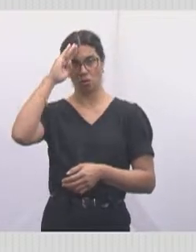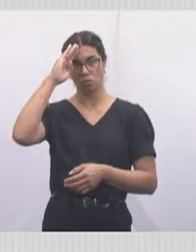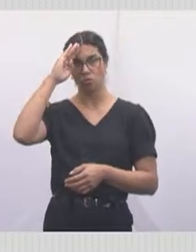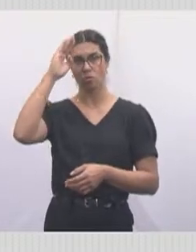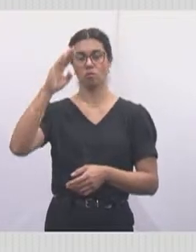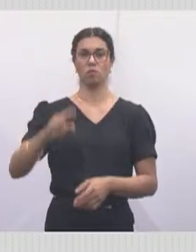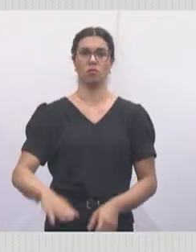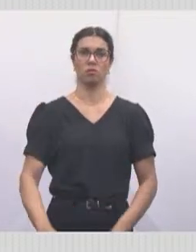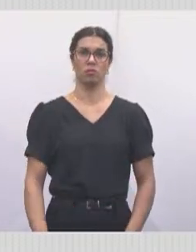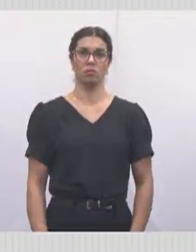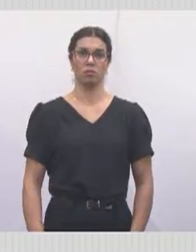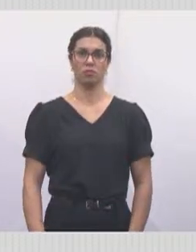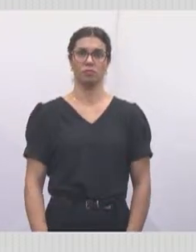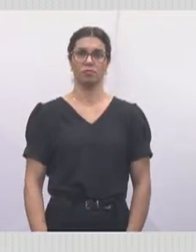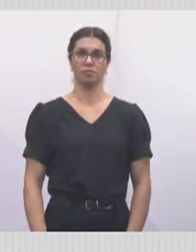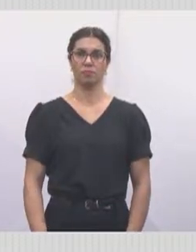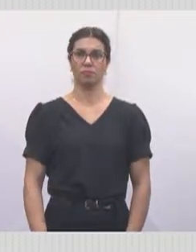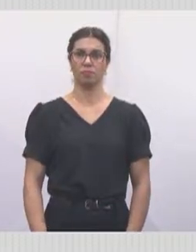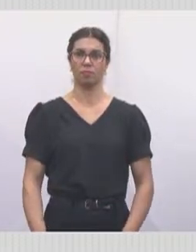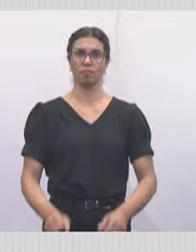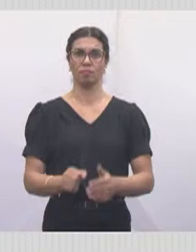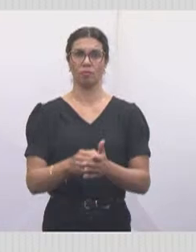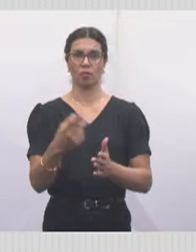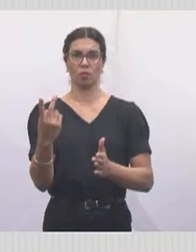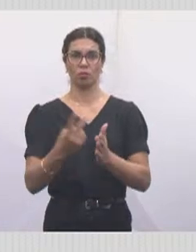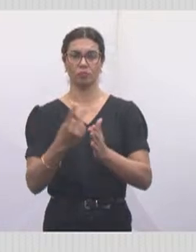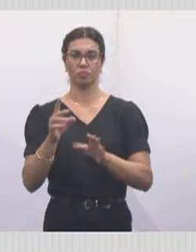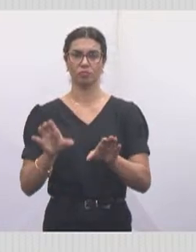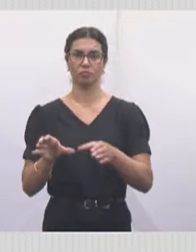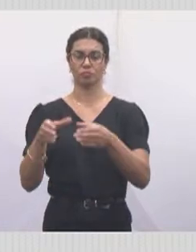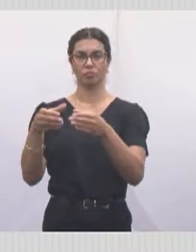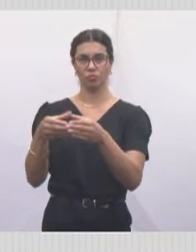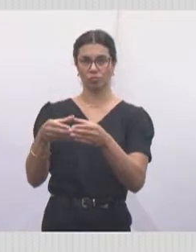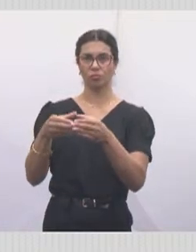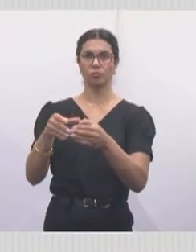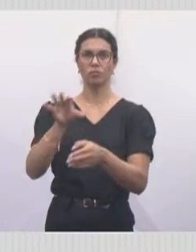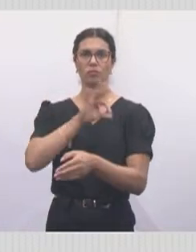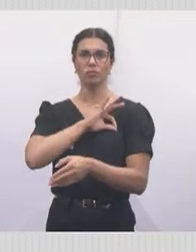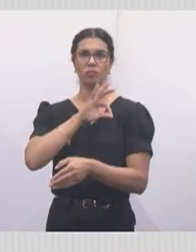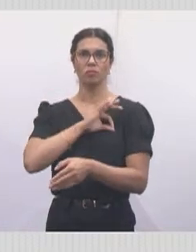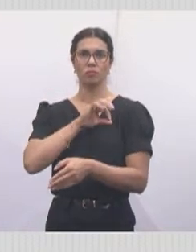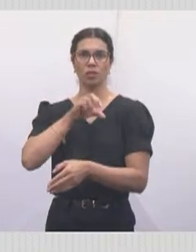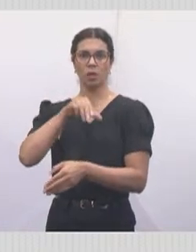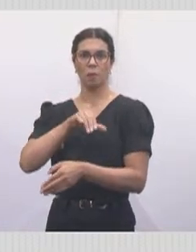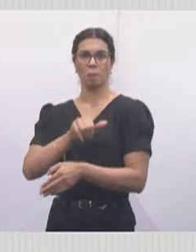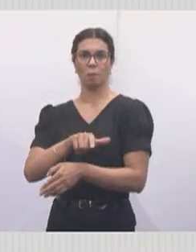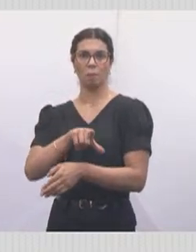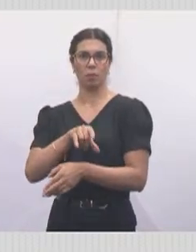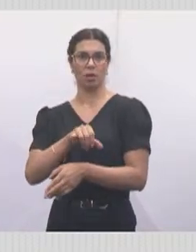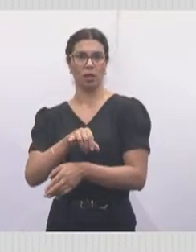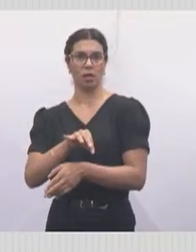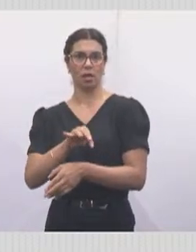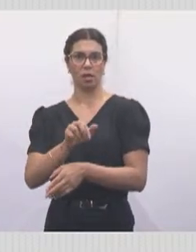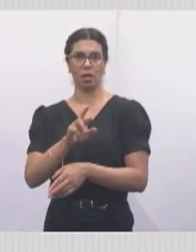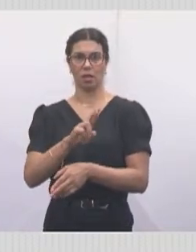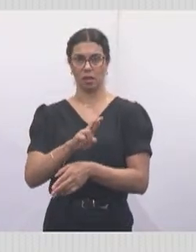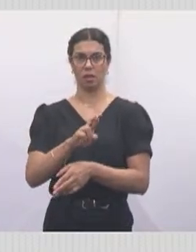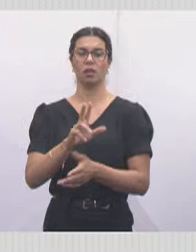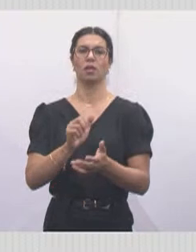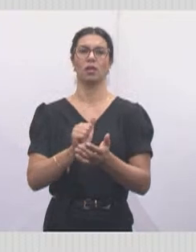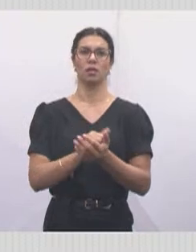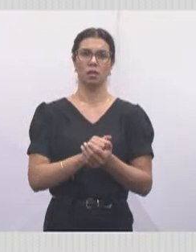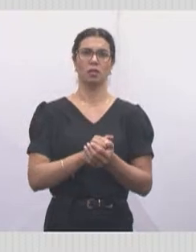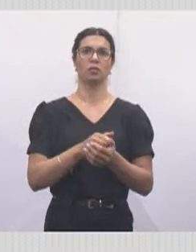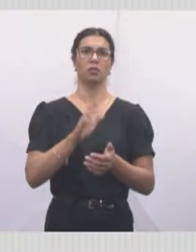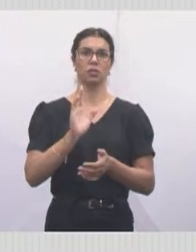de segunda classe da Polícia Militar, foi publicado no edital do Diário